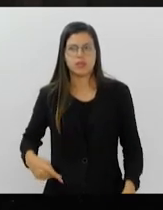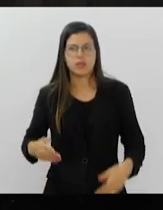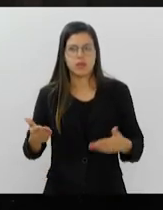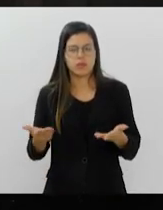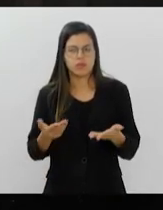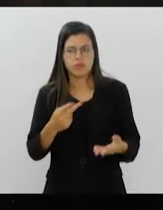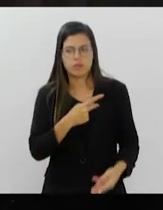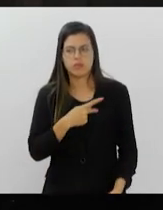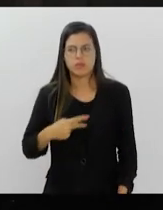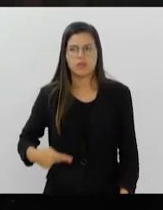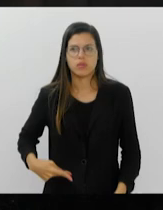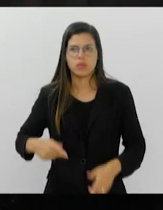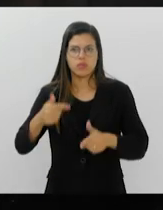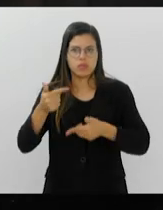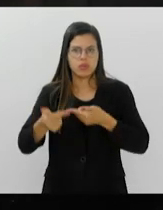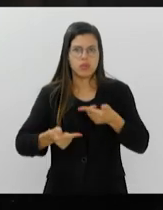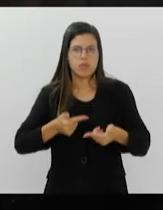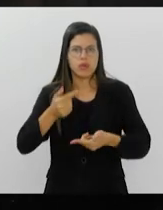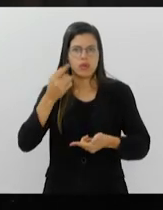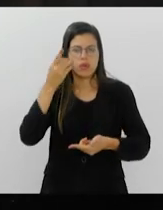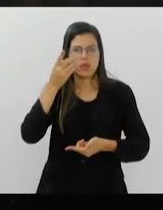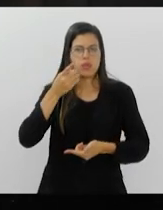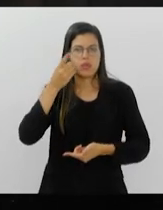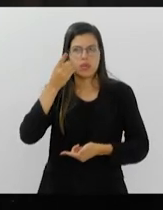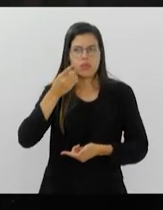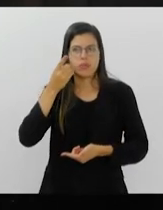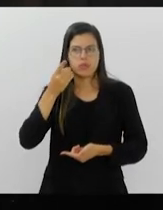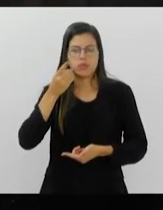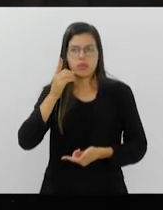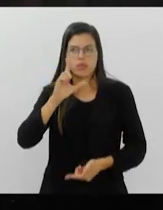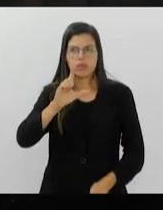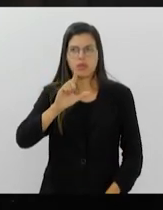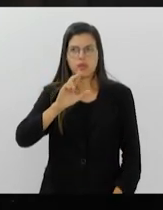trabalhos, a deputada Lucinha.